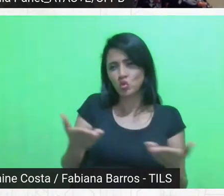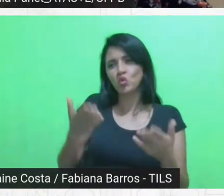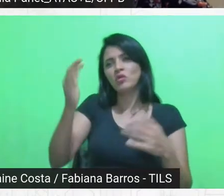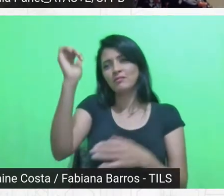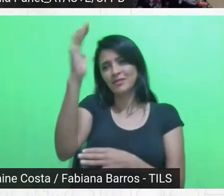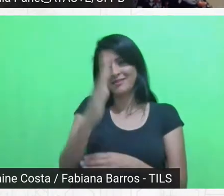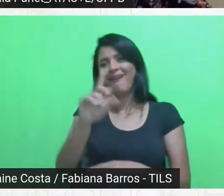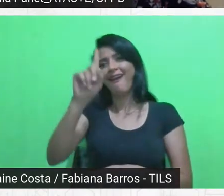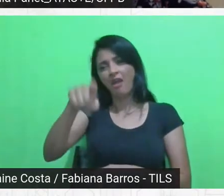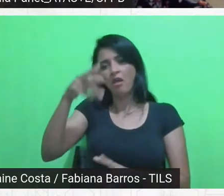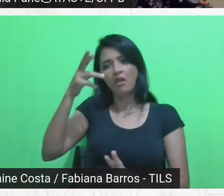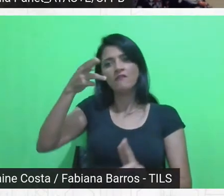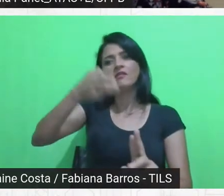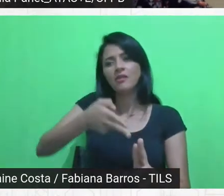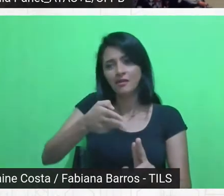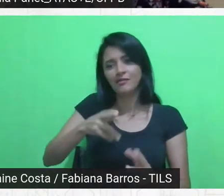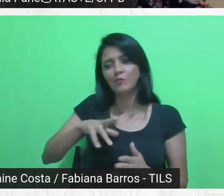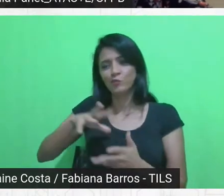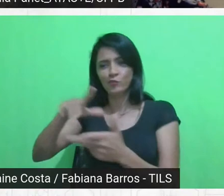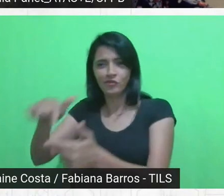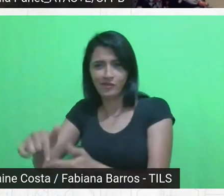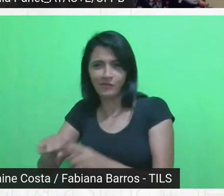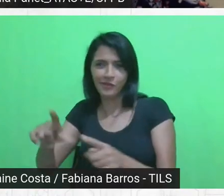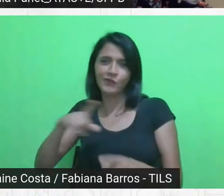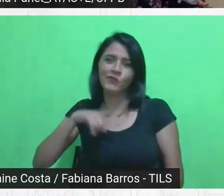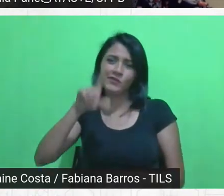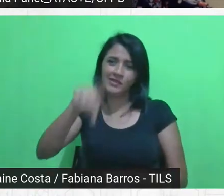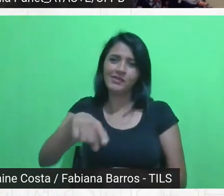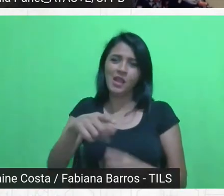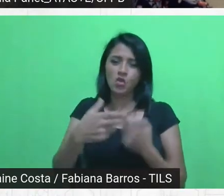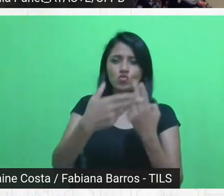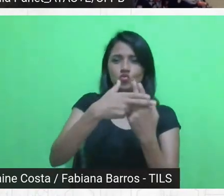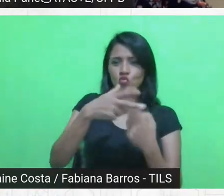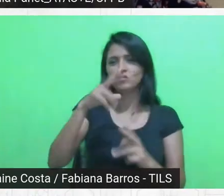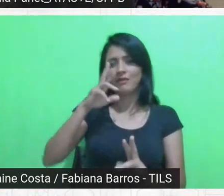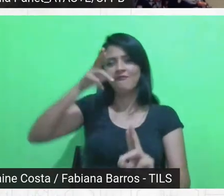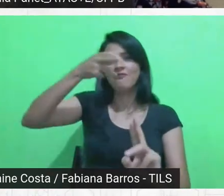Então, assim, você tem o SUS como referência, você tem